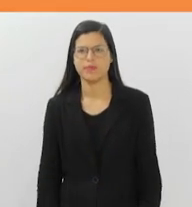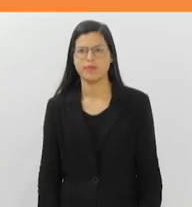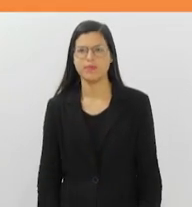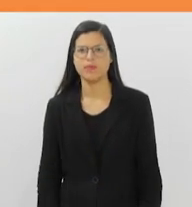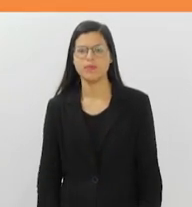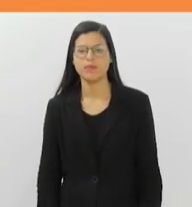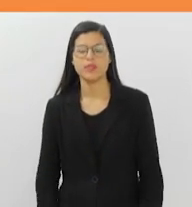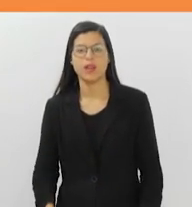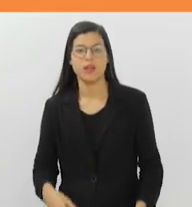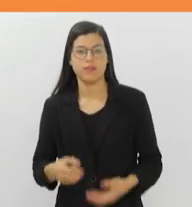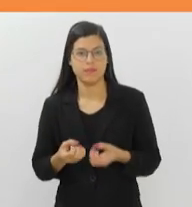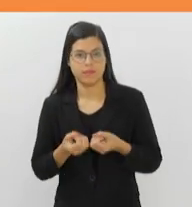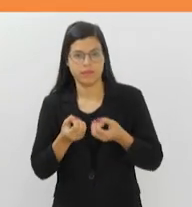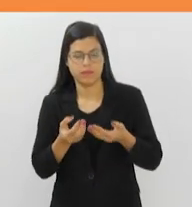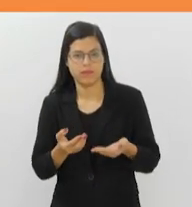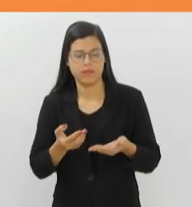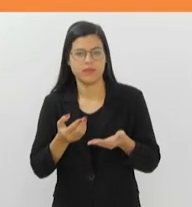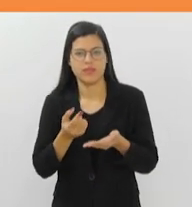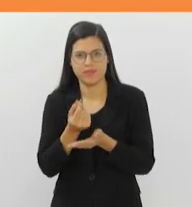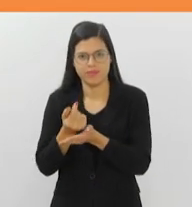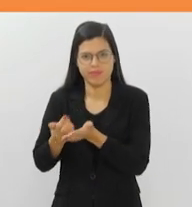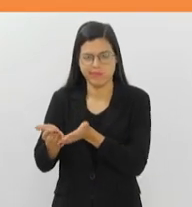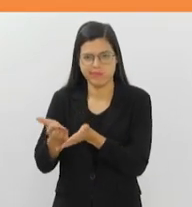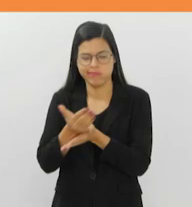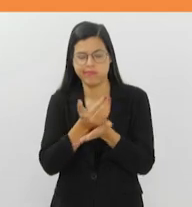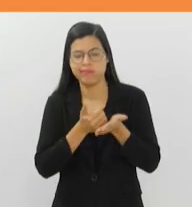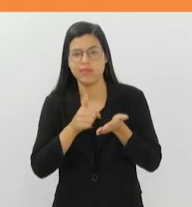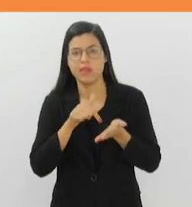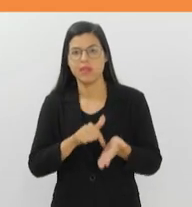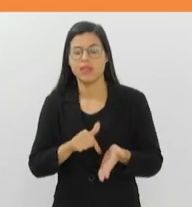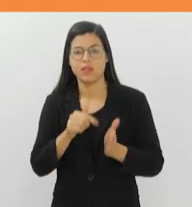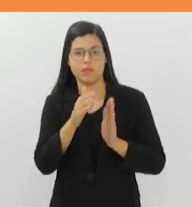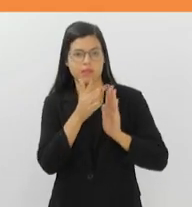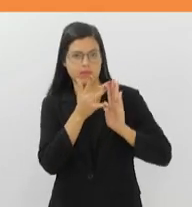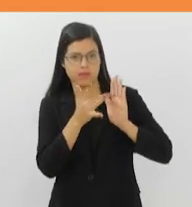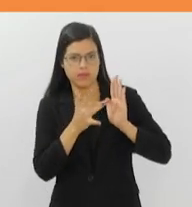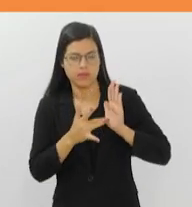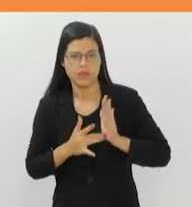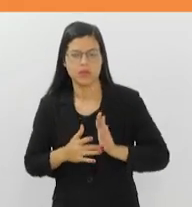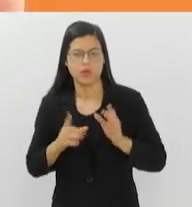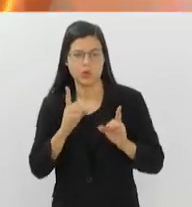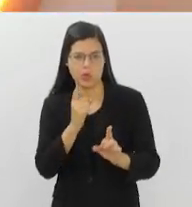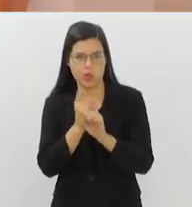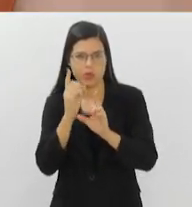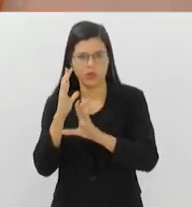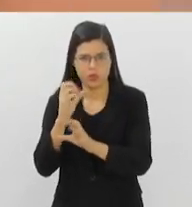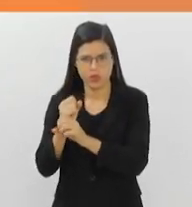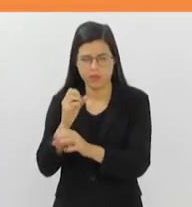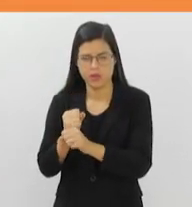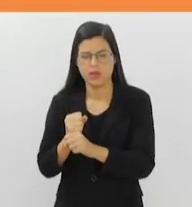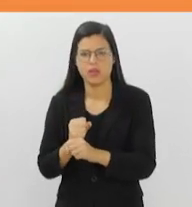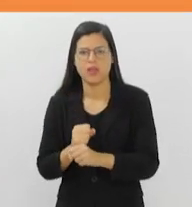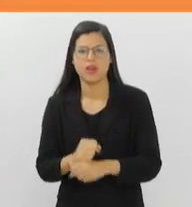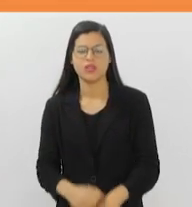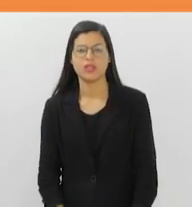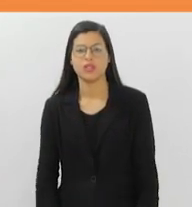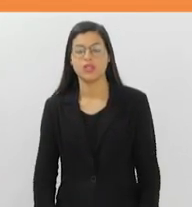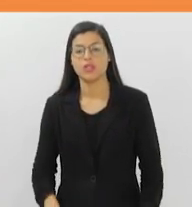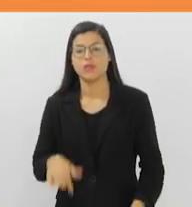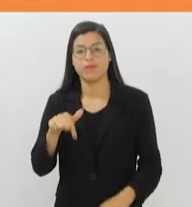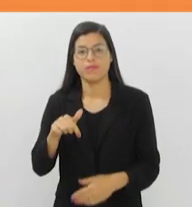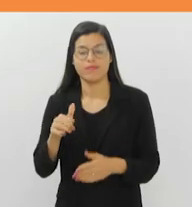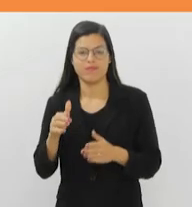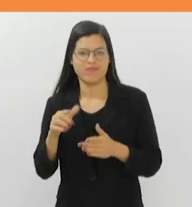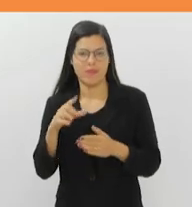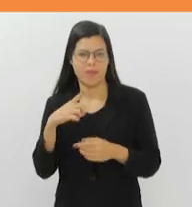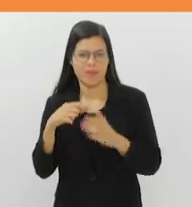Concessão de incentivos fiscais está na pauta de encontro de contabilistas no interior do Estado. Circuito Gastronomia do Mar